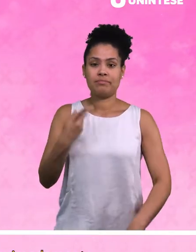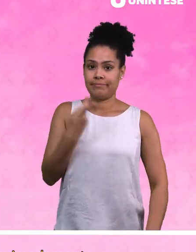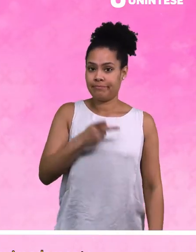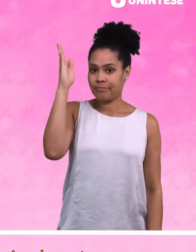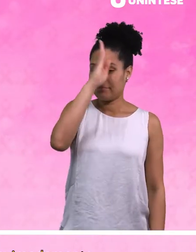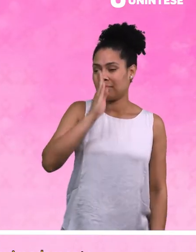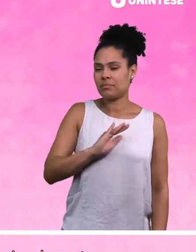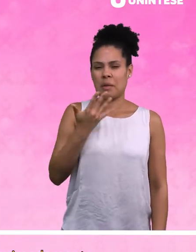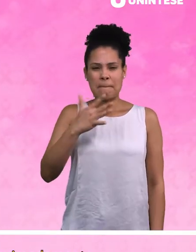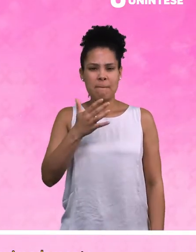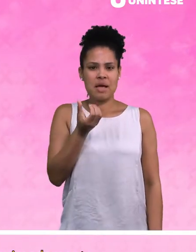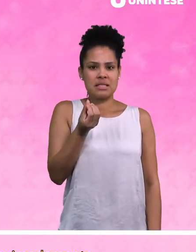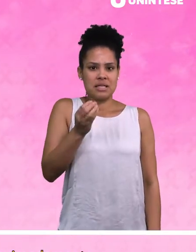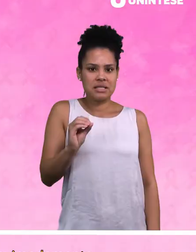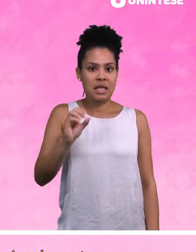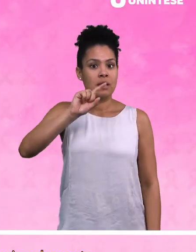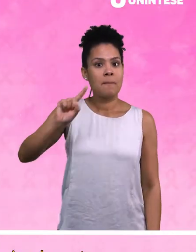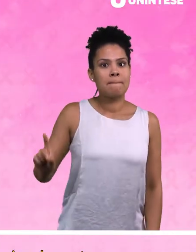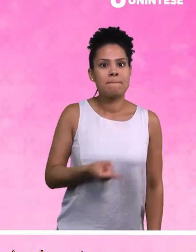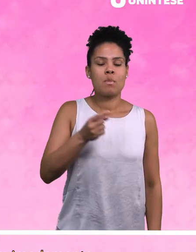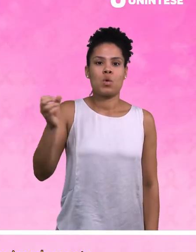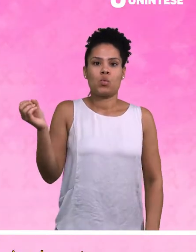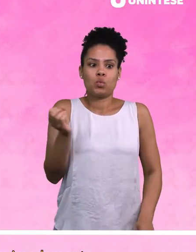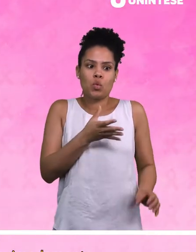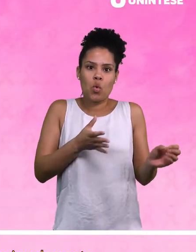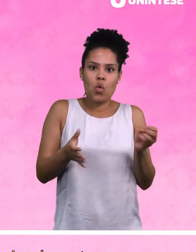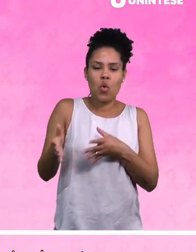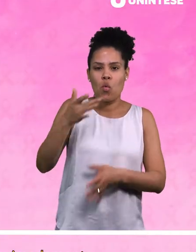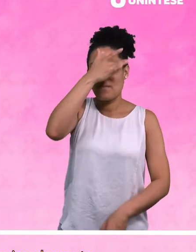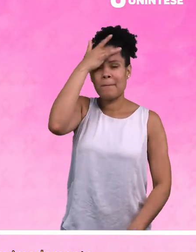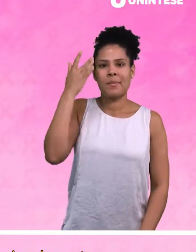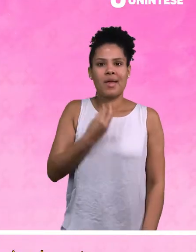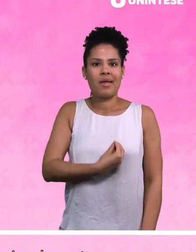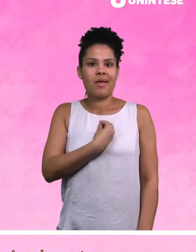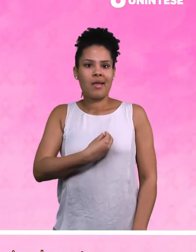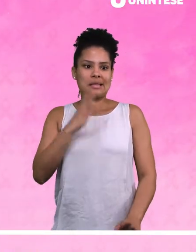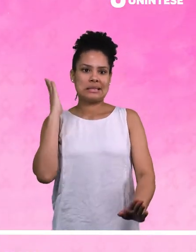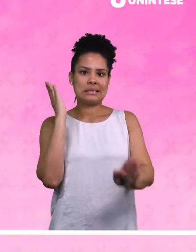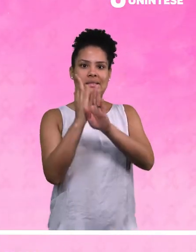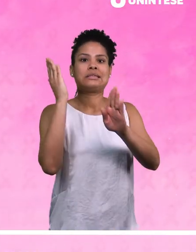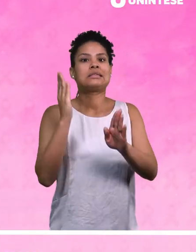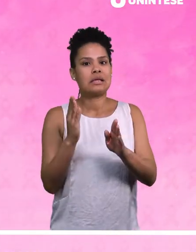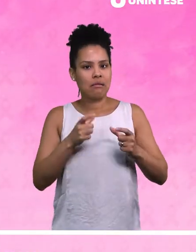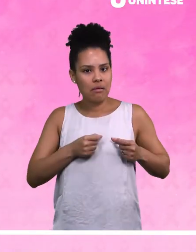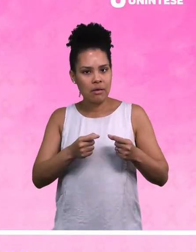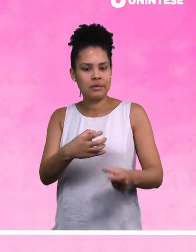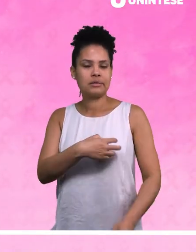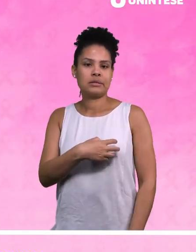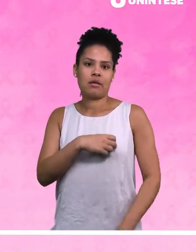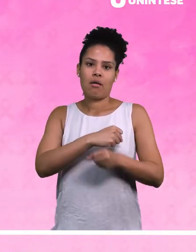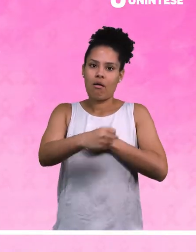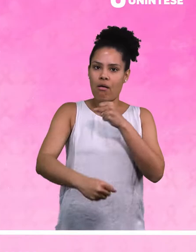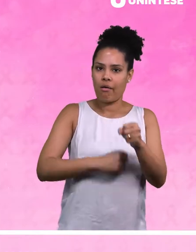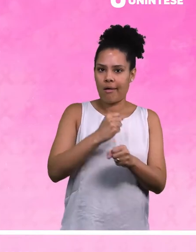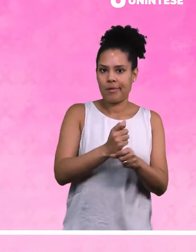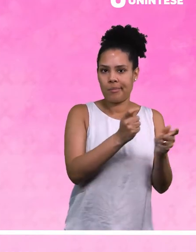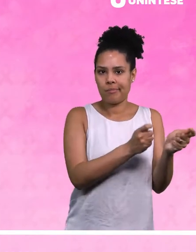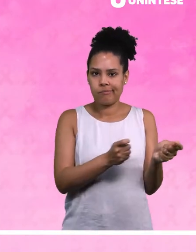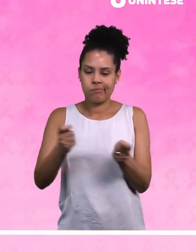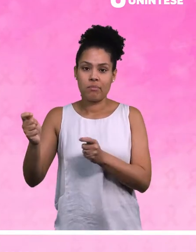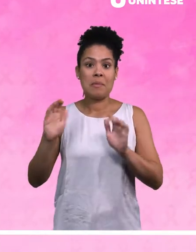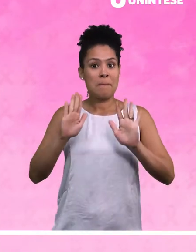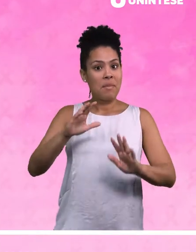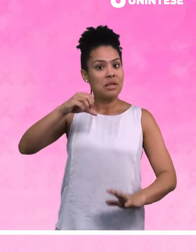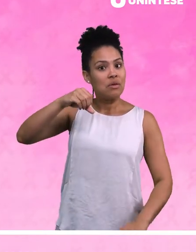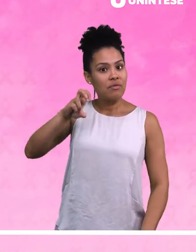aproximadamente 60 mil novos casos da doença anualmente. A boa notícia é que em 95